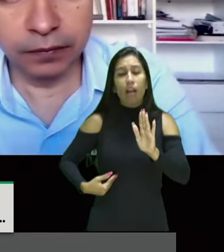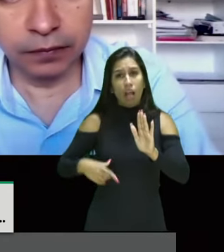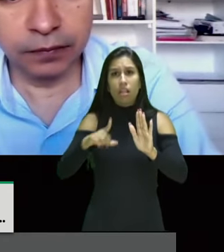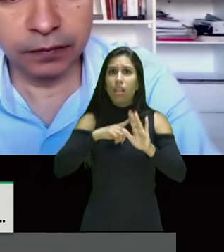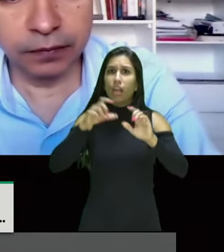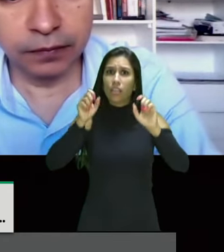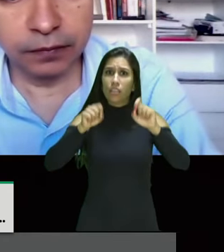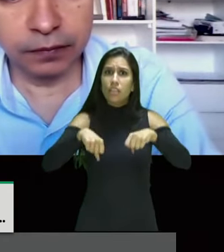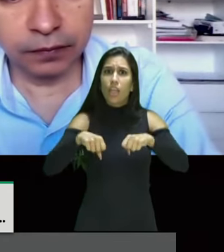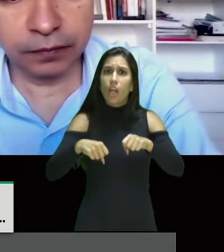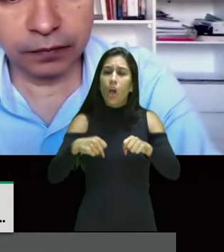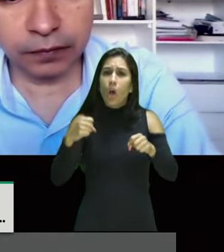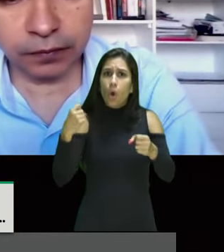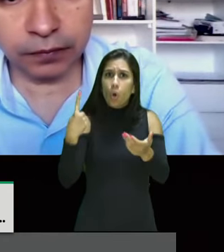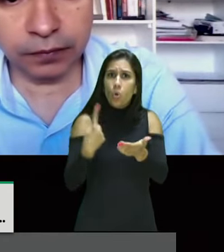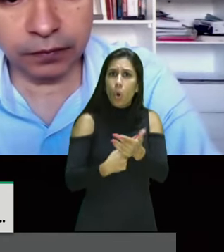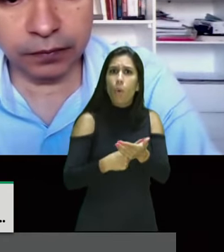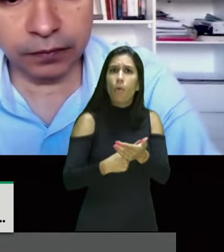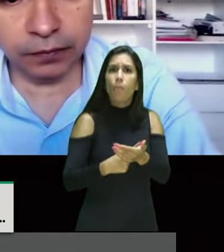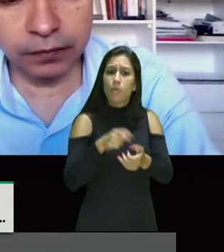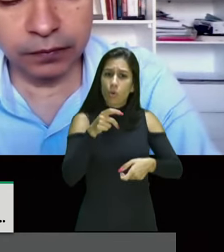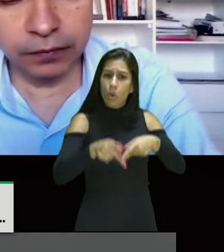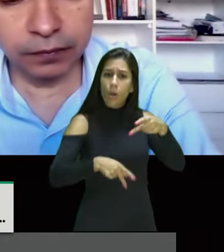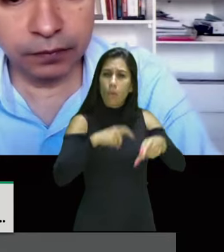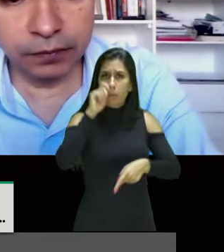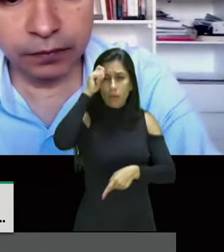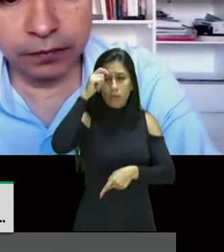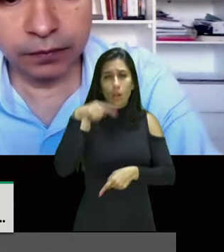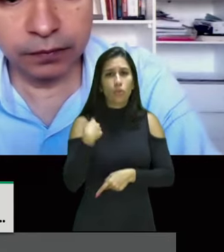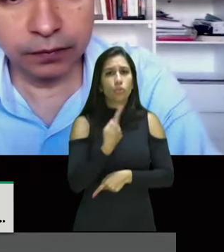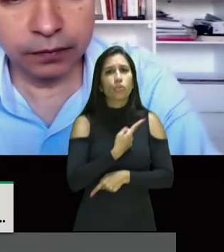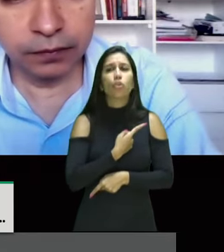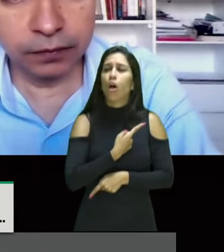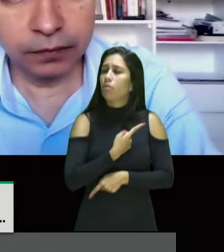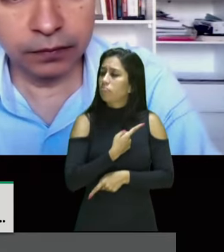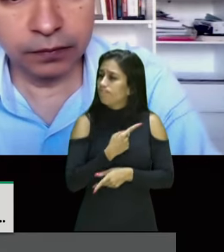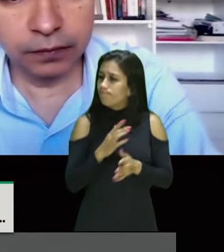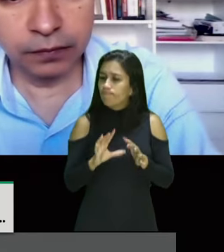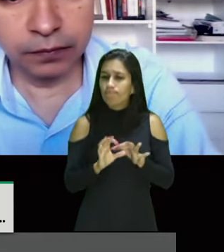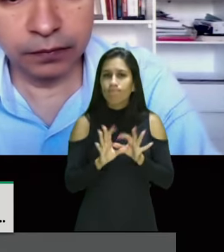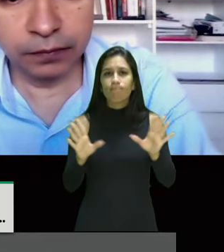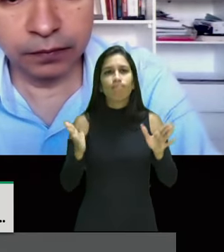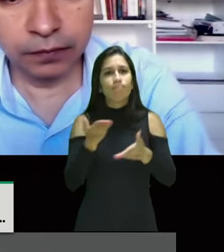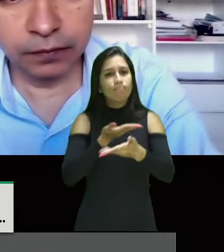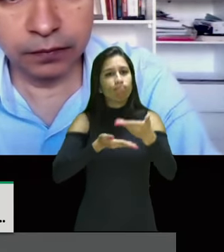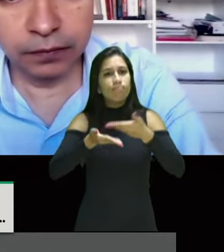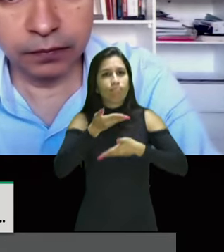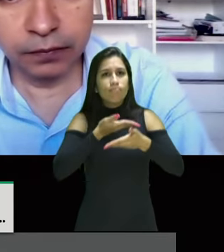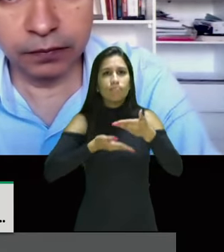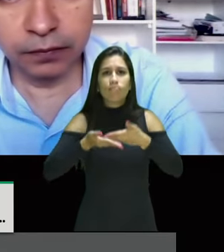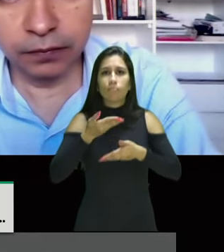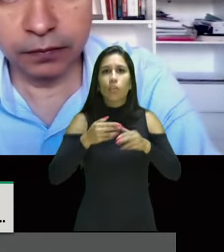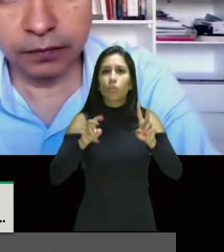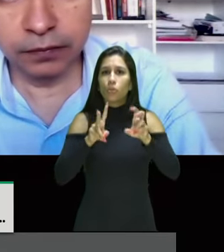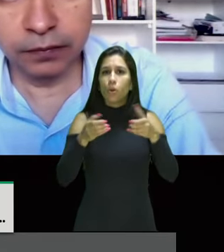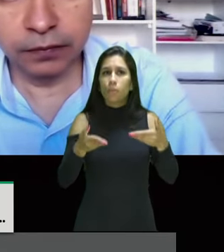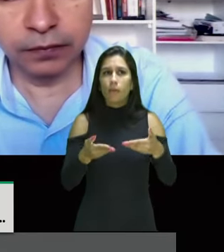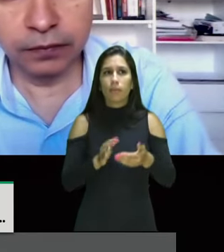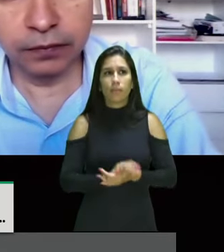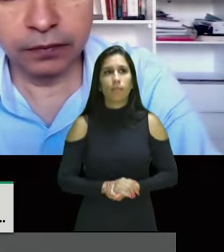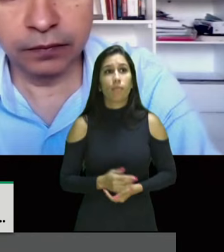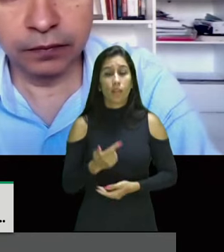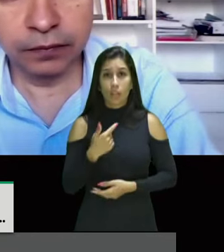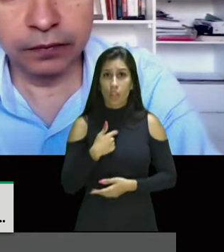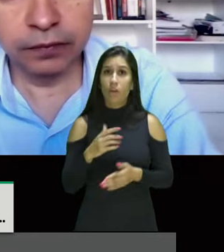nossa nação brasileira, estamos abertos, especialmente abertos, ao diálogo e a conversarmos sobre essa temática. Fico à